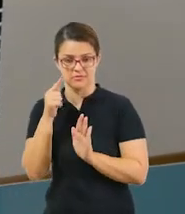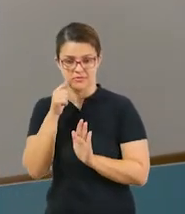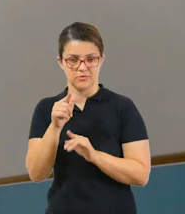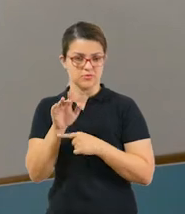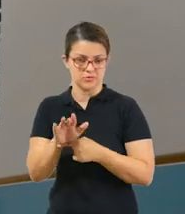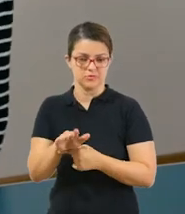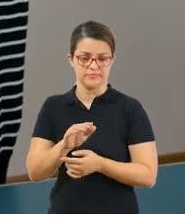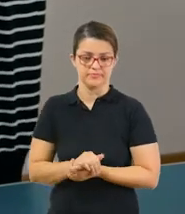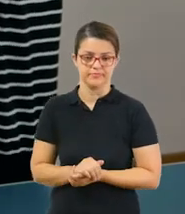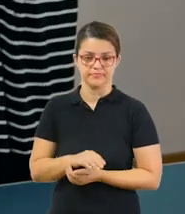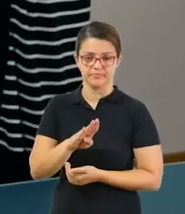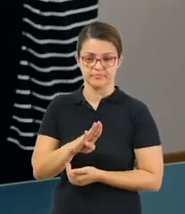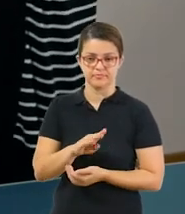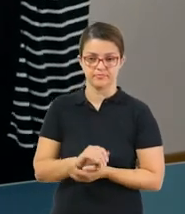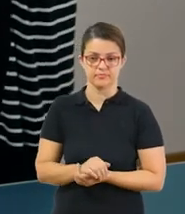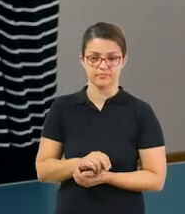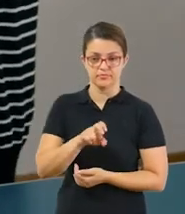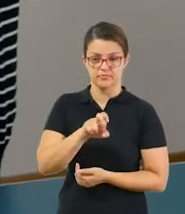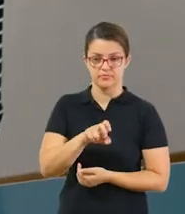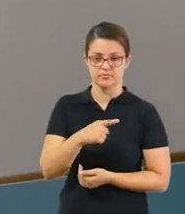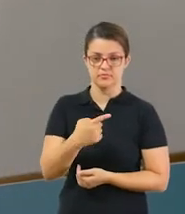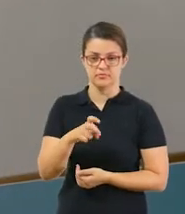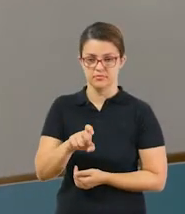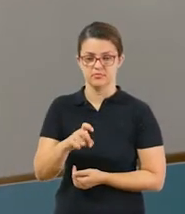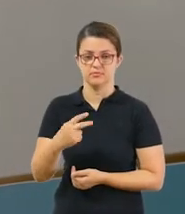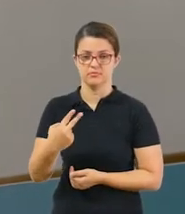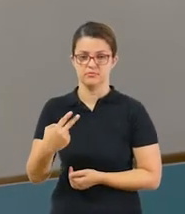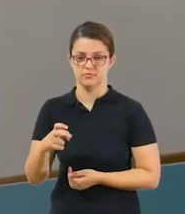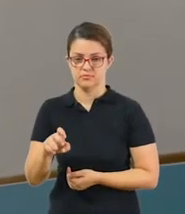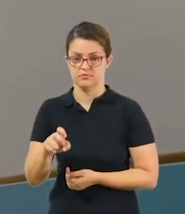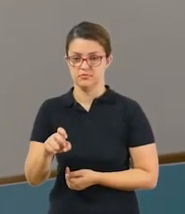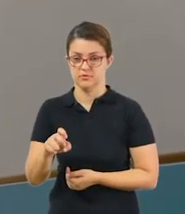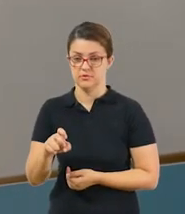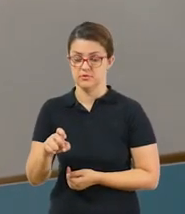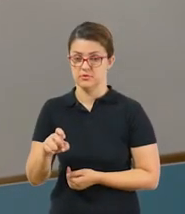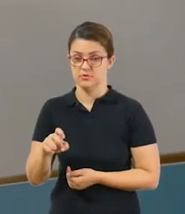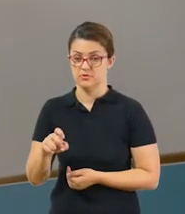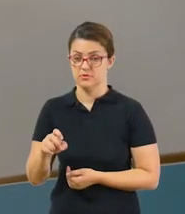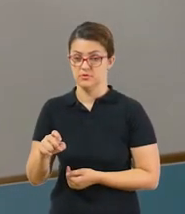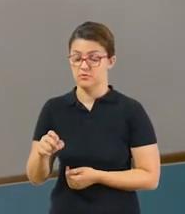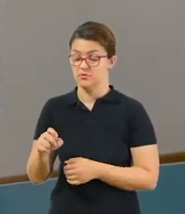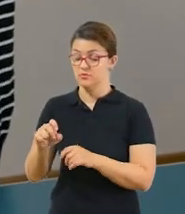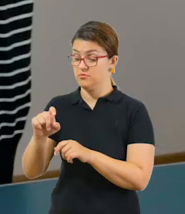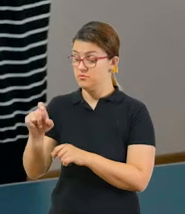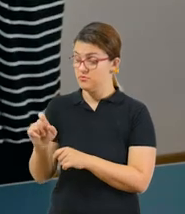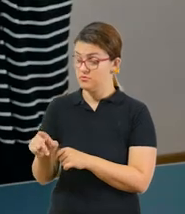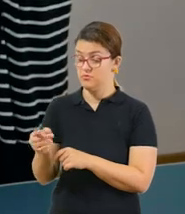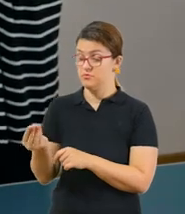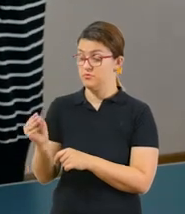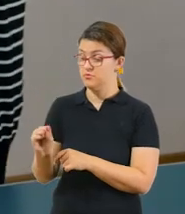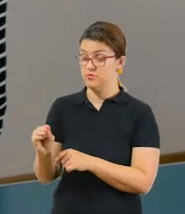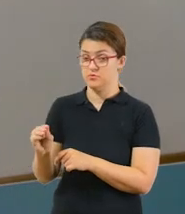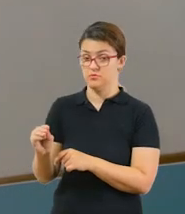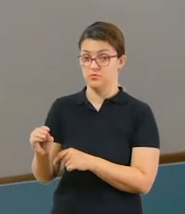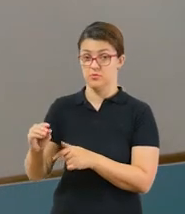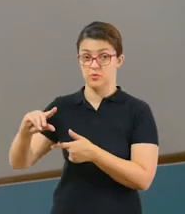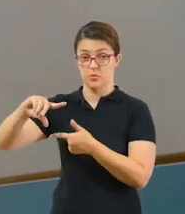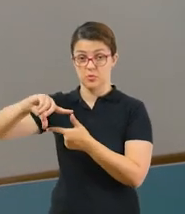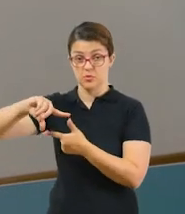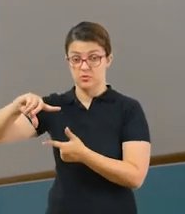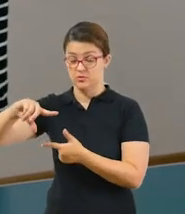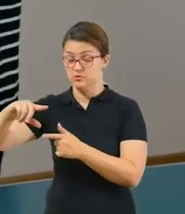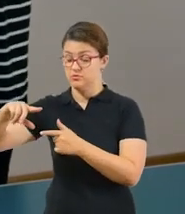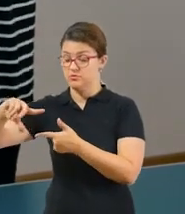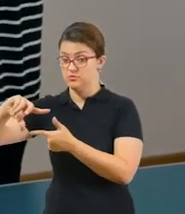No B, nós temos 5, 15, 25. E vocês vão completar os